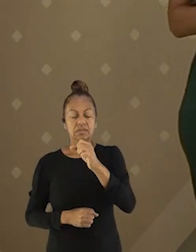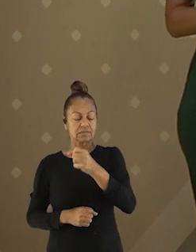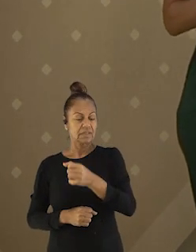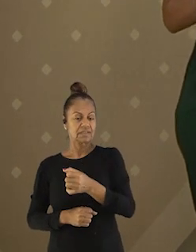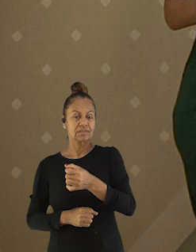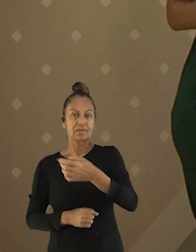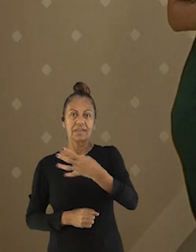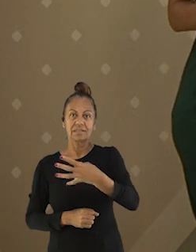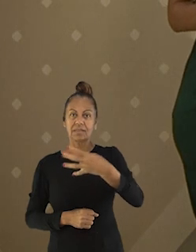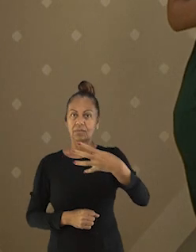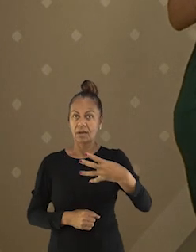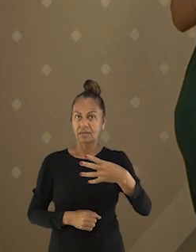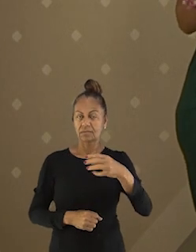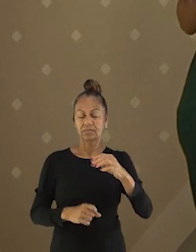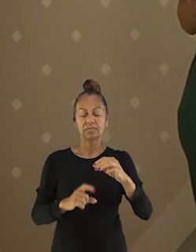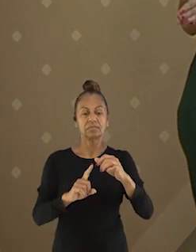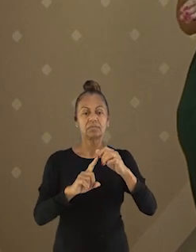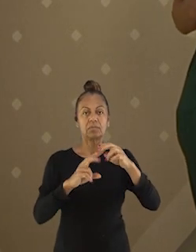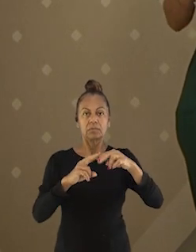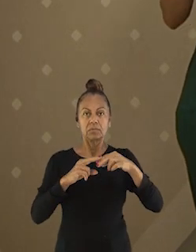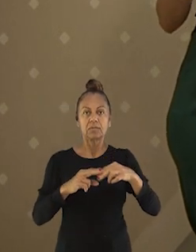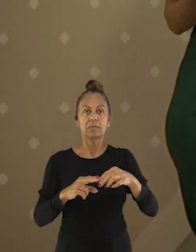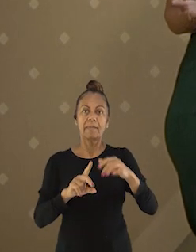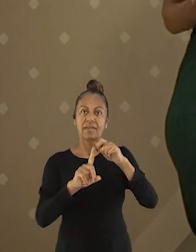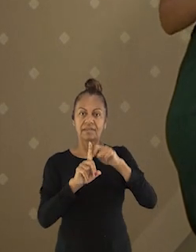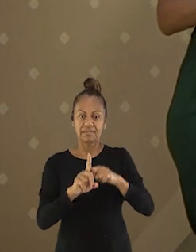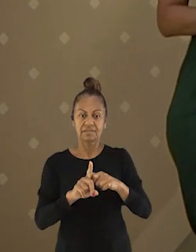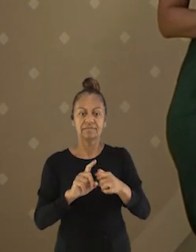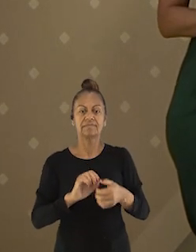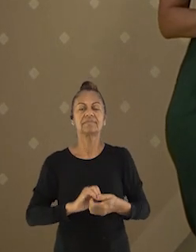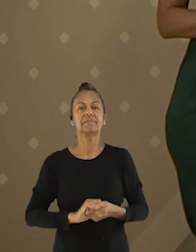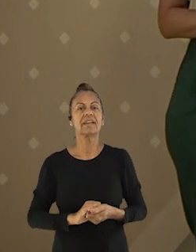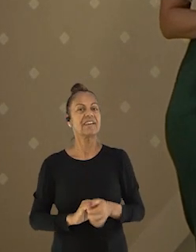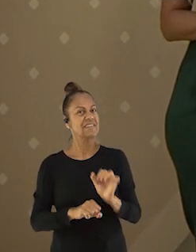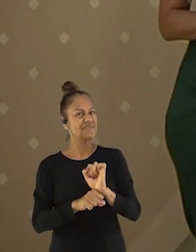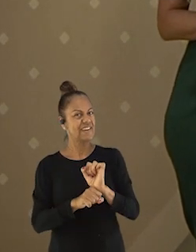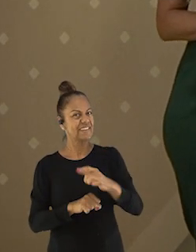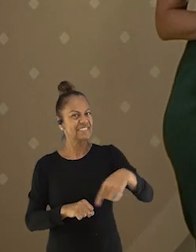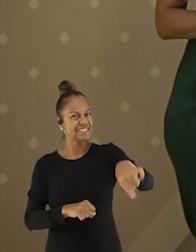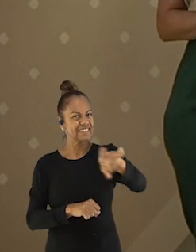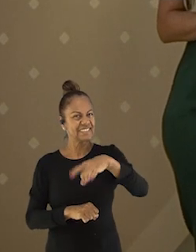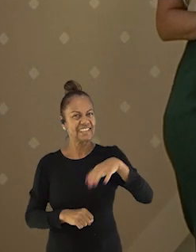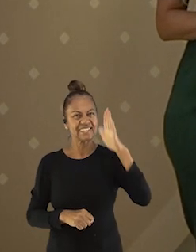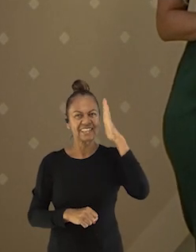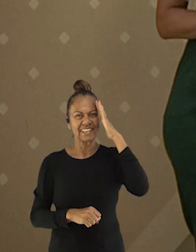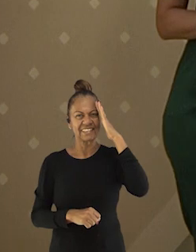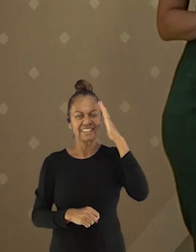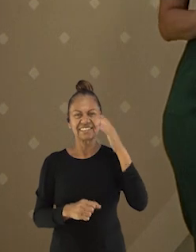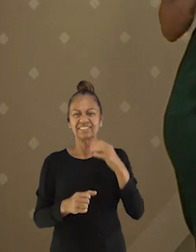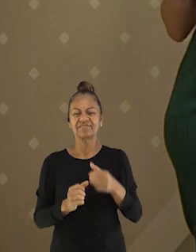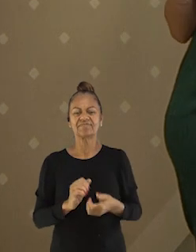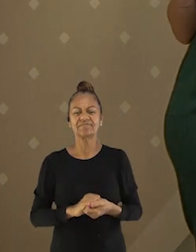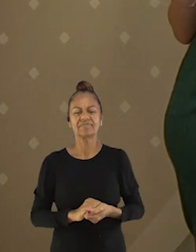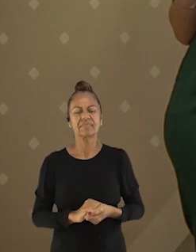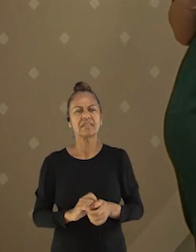1,44 reais por mês. Eu espero que vocês tenham entendido. Até a próxima!